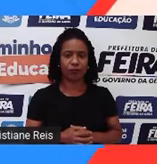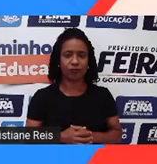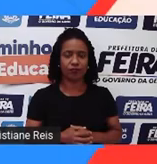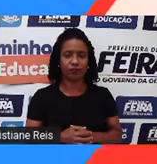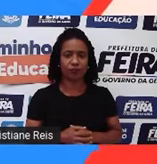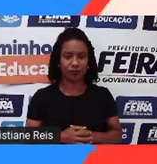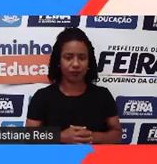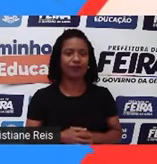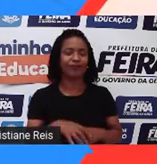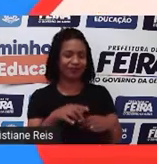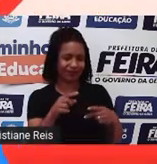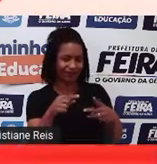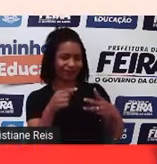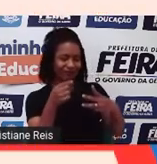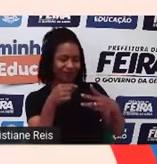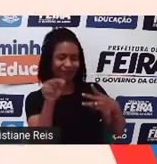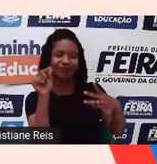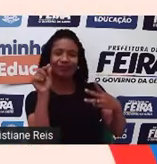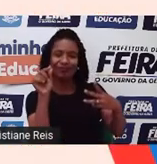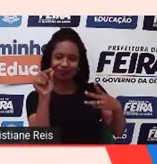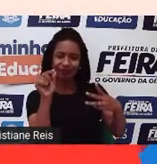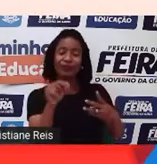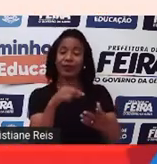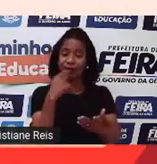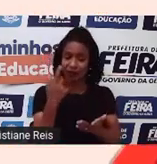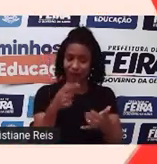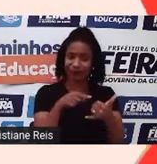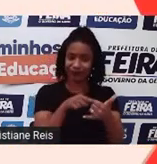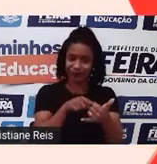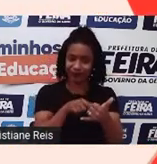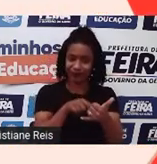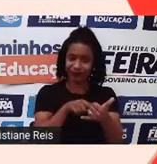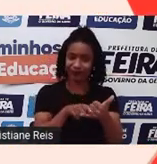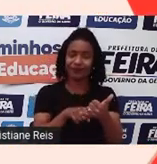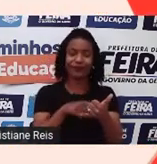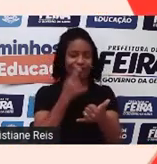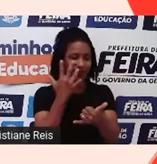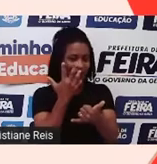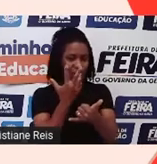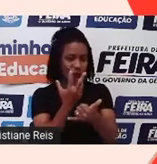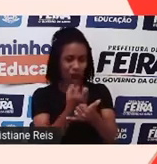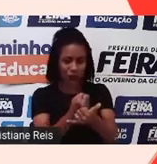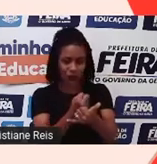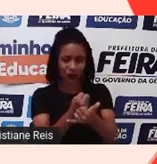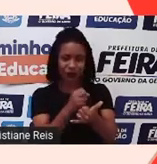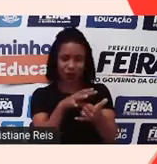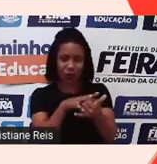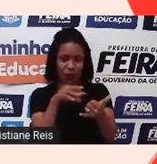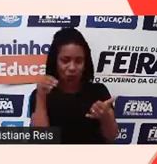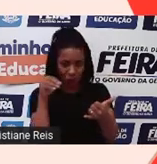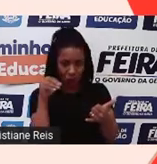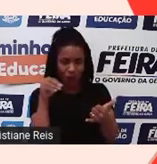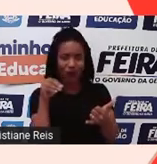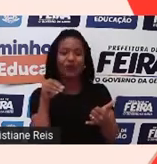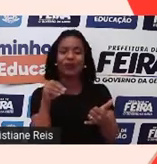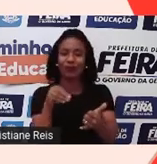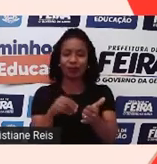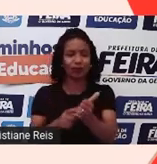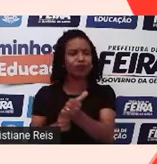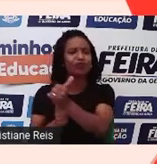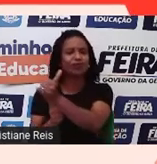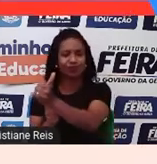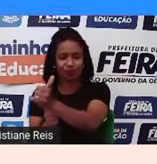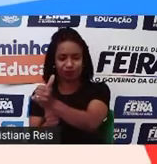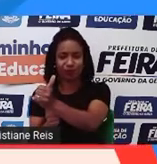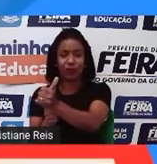Essa é a opção correta. Fazer a captura da tela e depois conversar com um adulto pedindo orientação sobre como